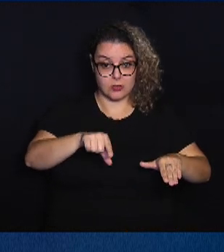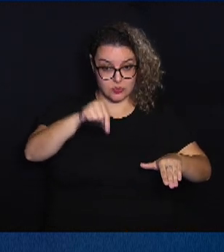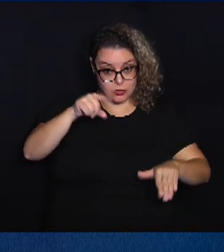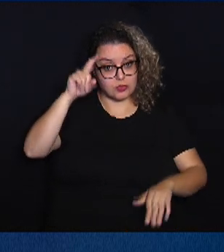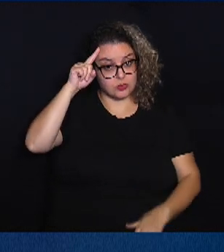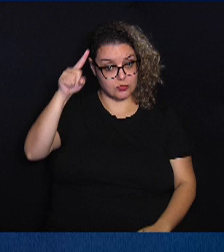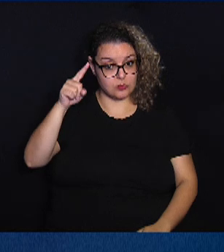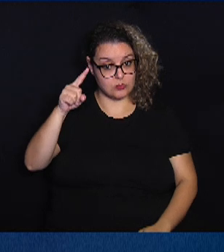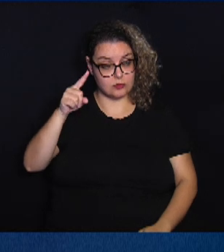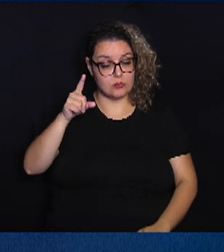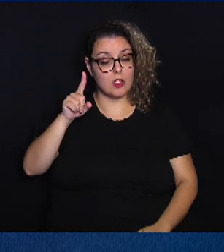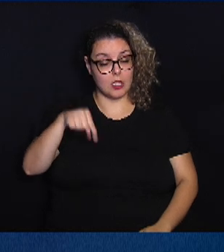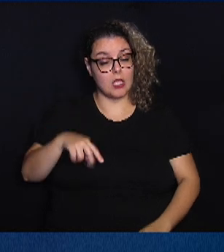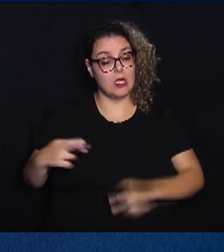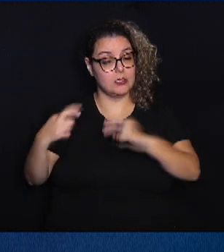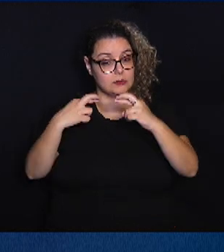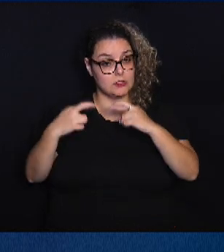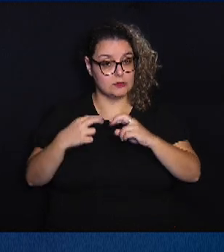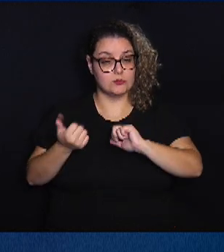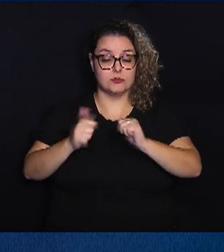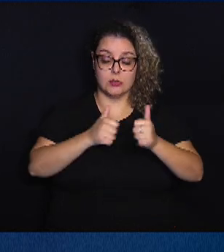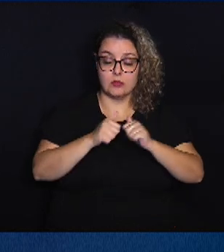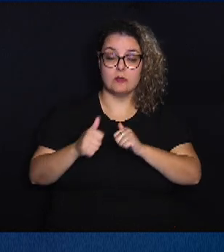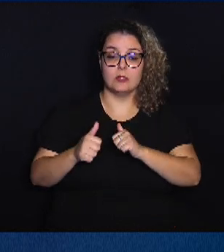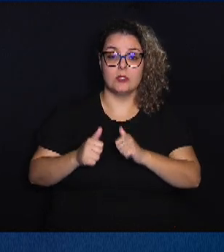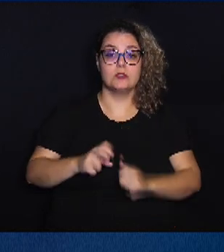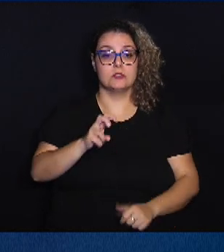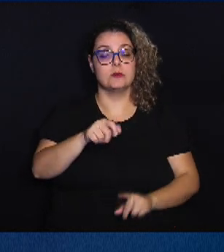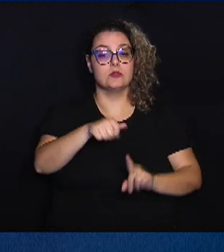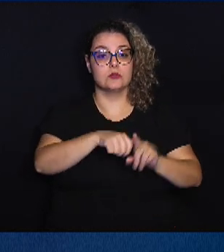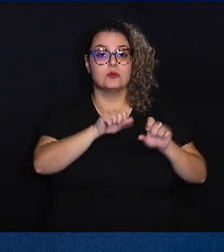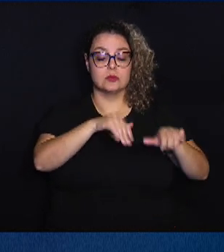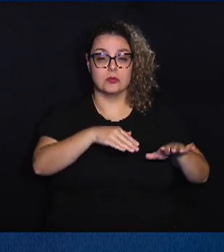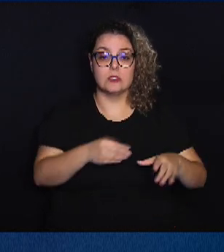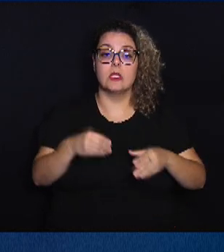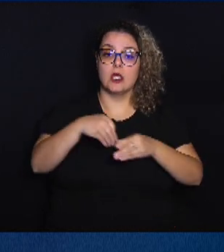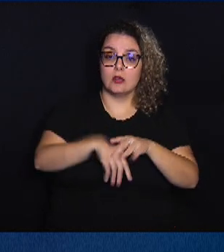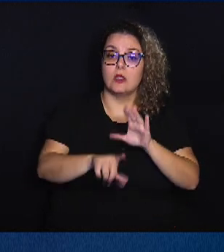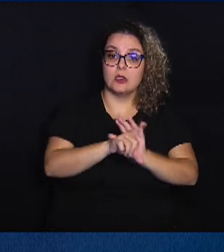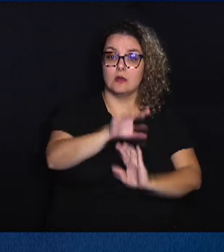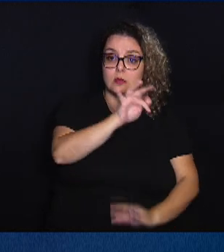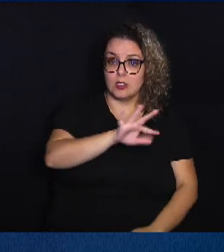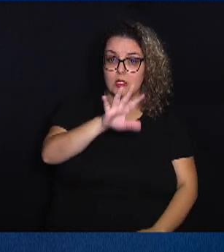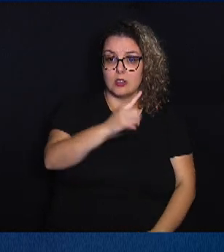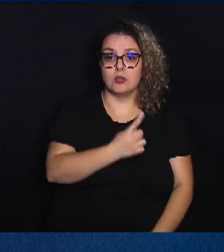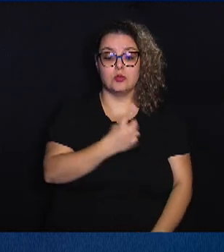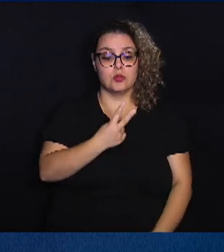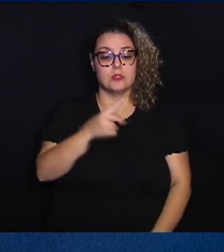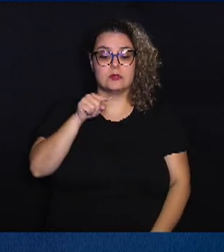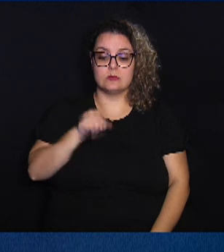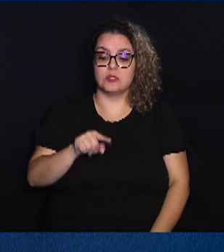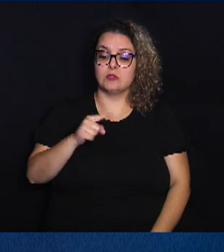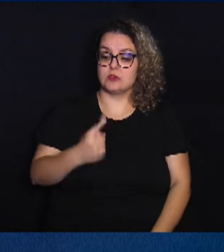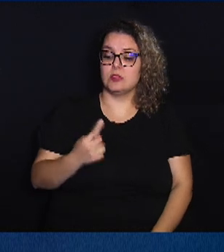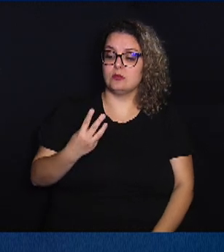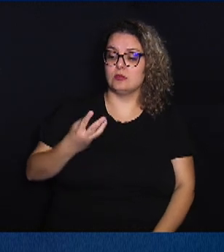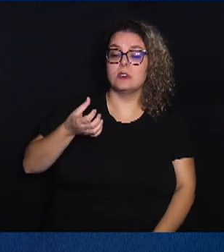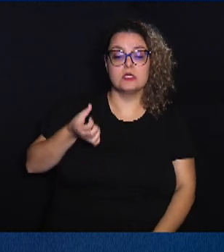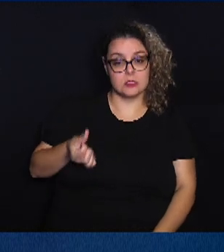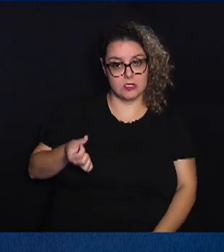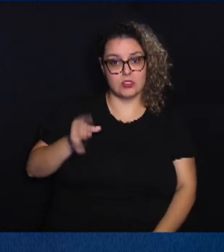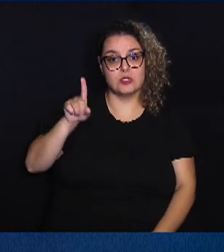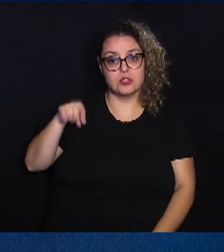leva-se em conta, já que o dia 5 de setembro está previsto na Lei Federal nº 12.136, de